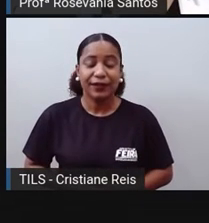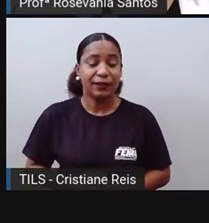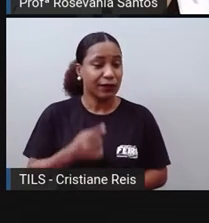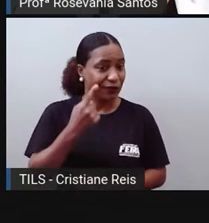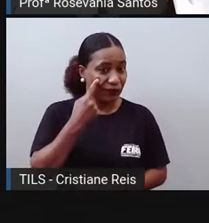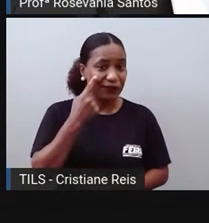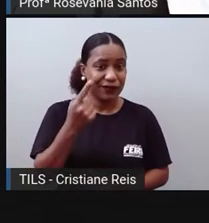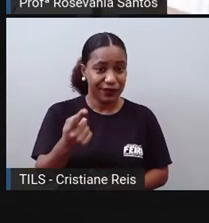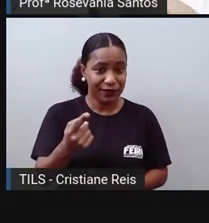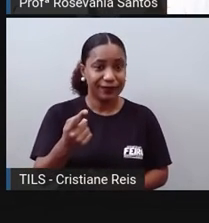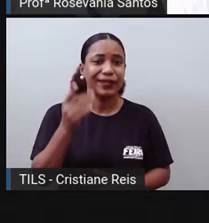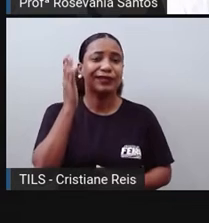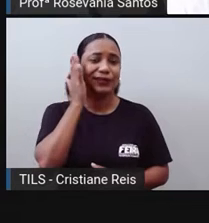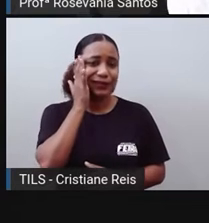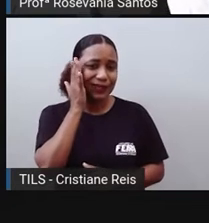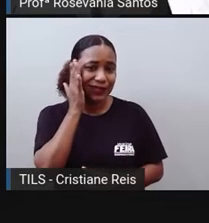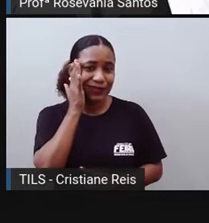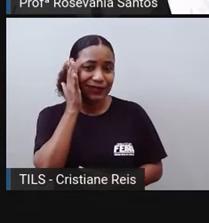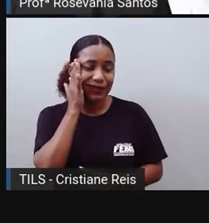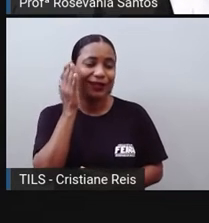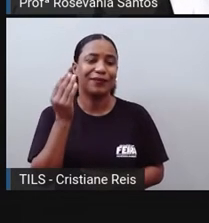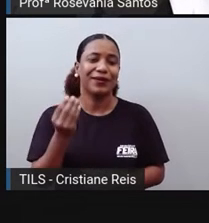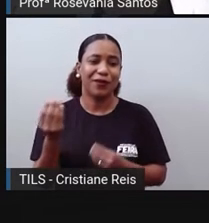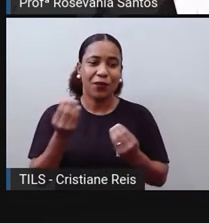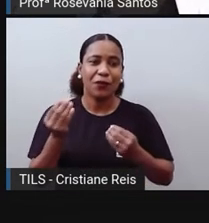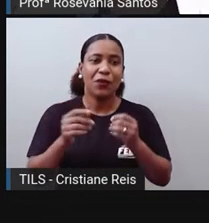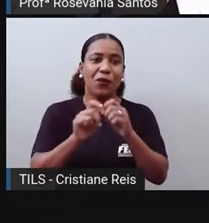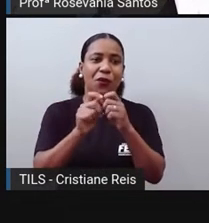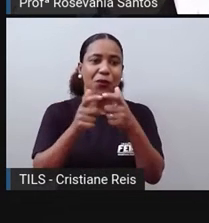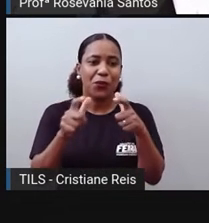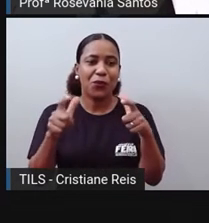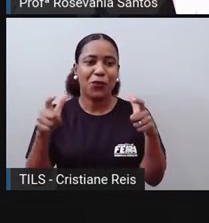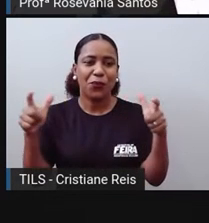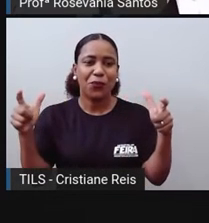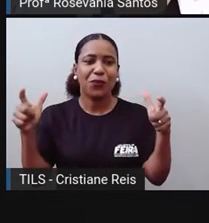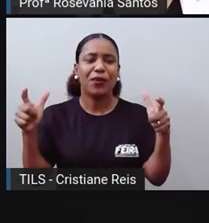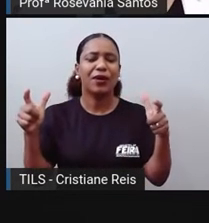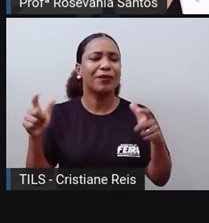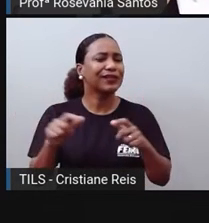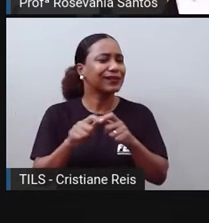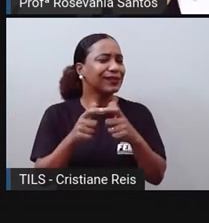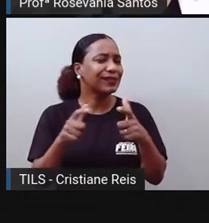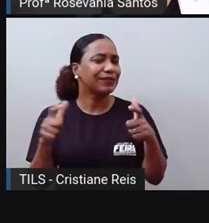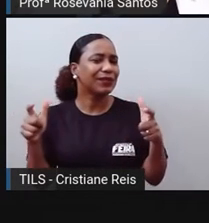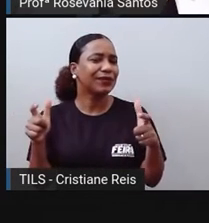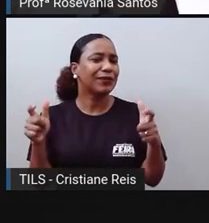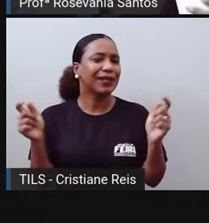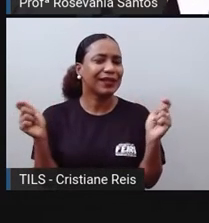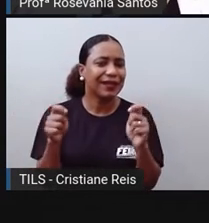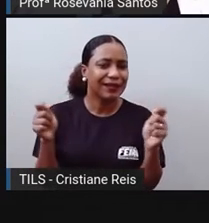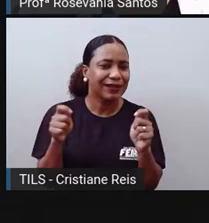cresceu, já sei quais são as causas desse crescimento, bora entender agora quem foi, né?